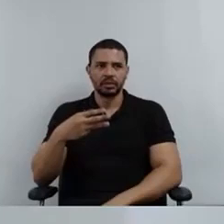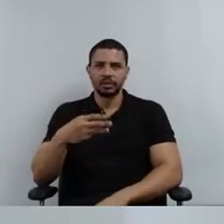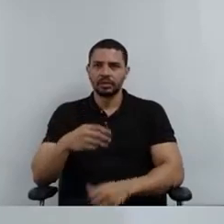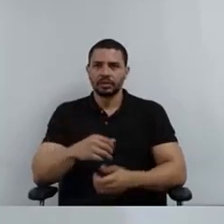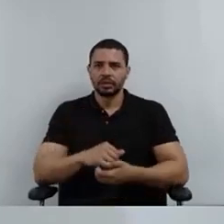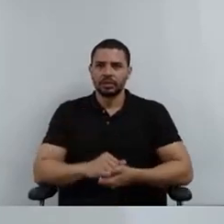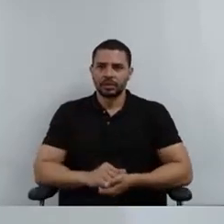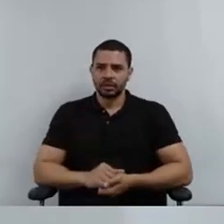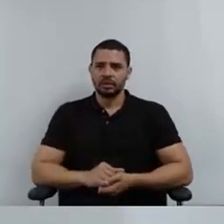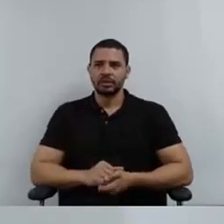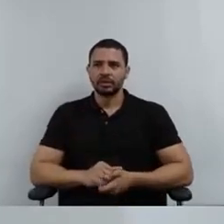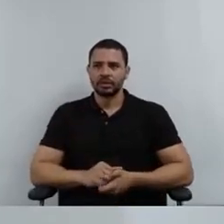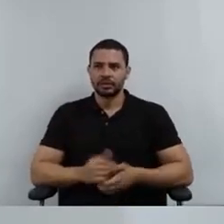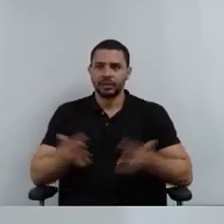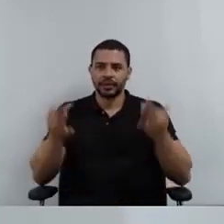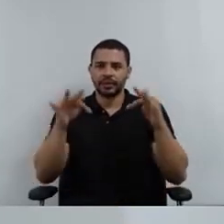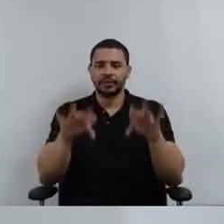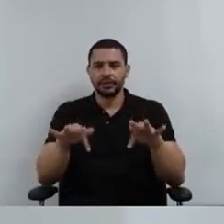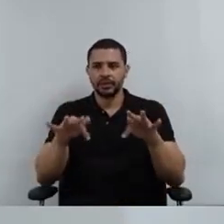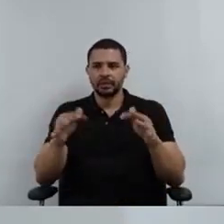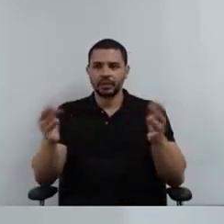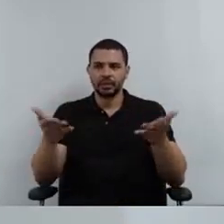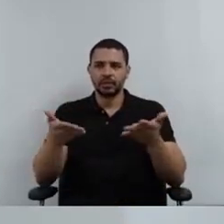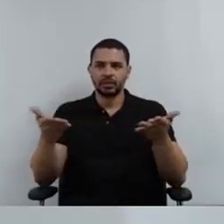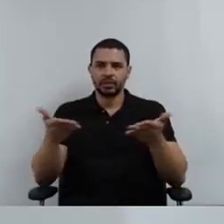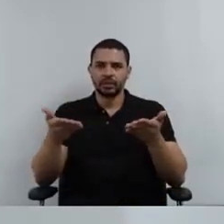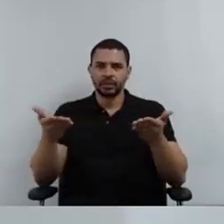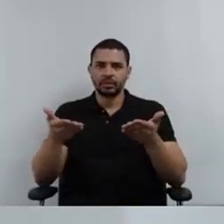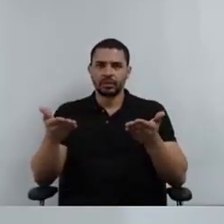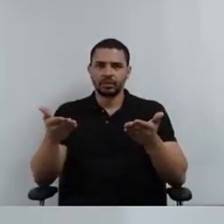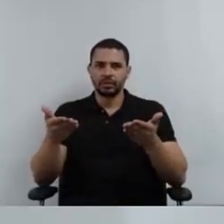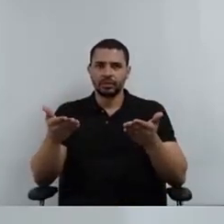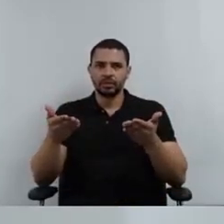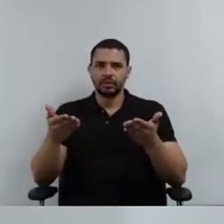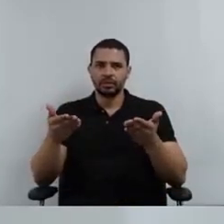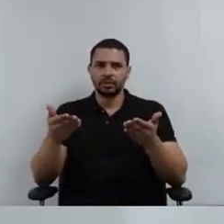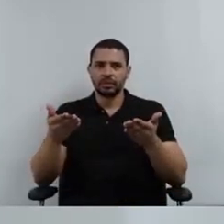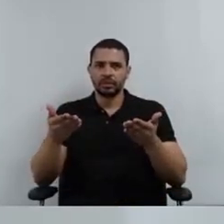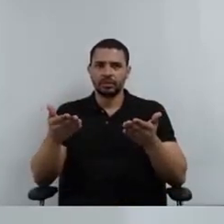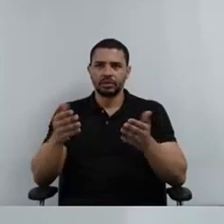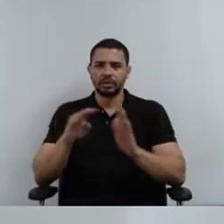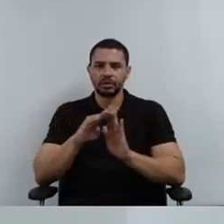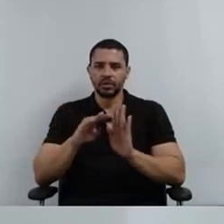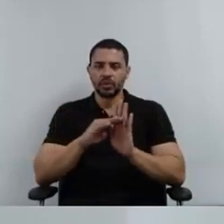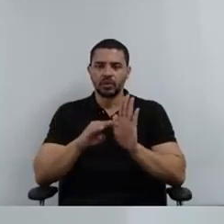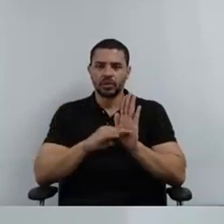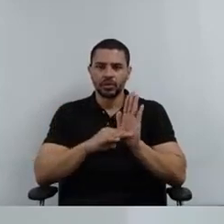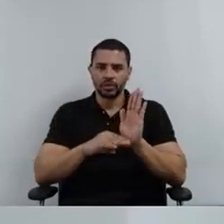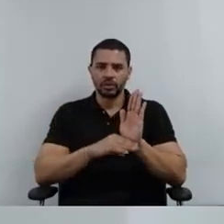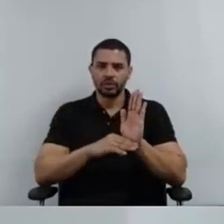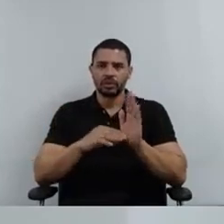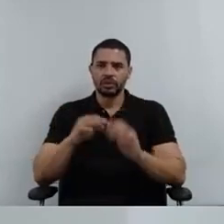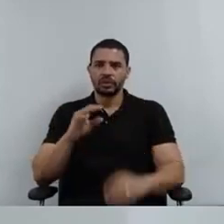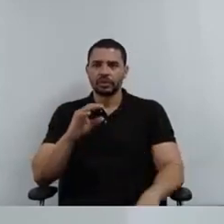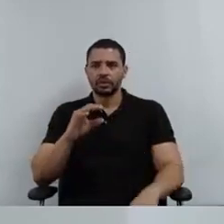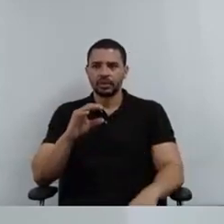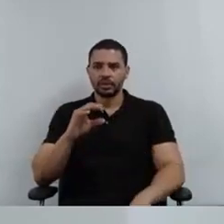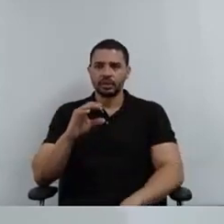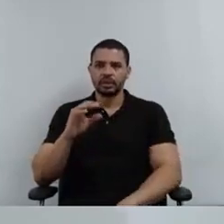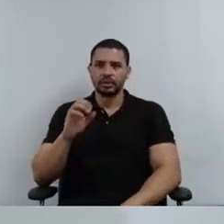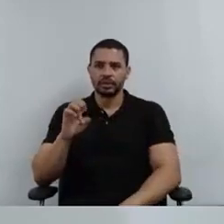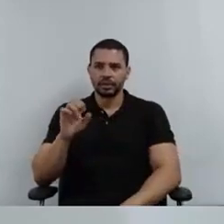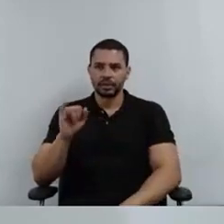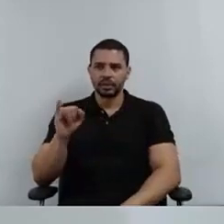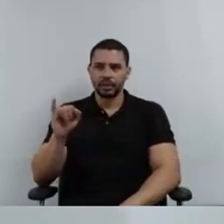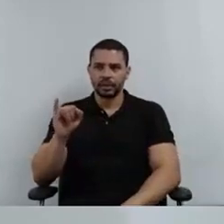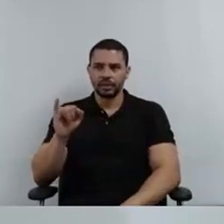Por fim, também tramita neste Conselho o processo SEI 2024-2013-2016, que